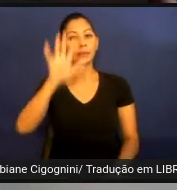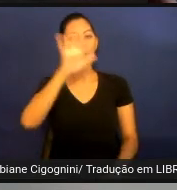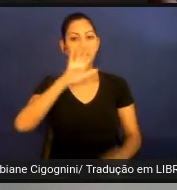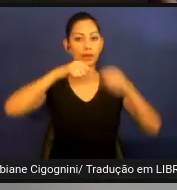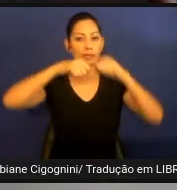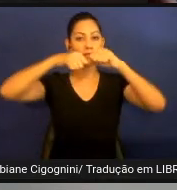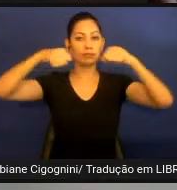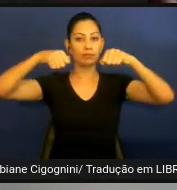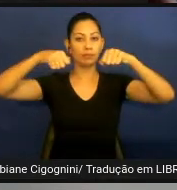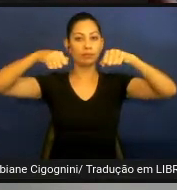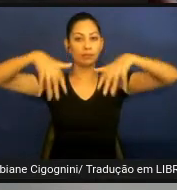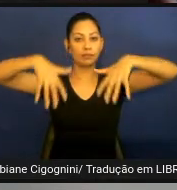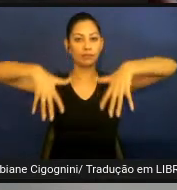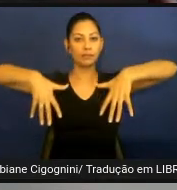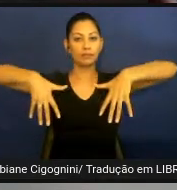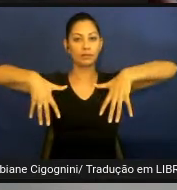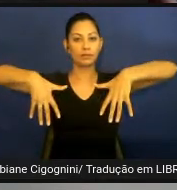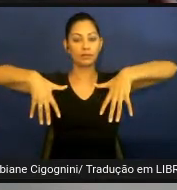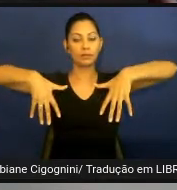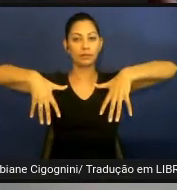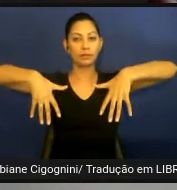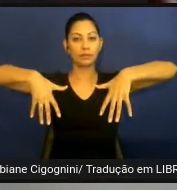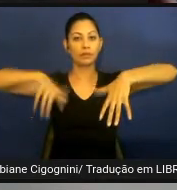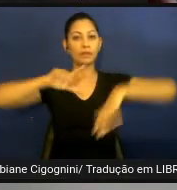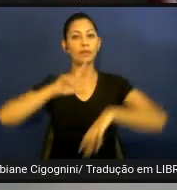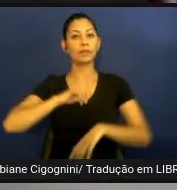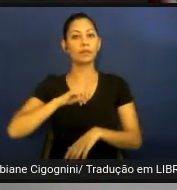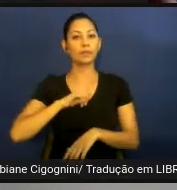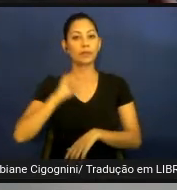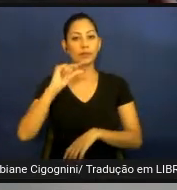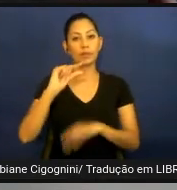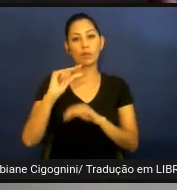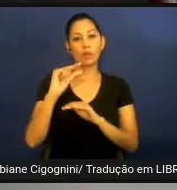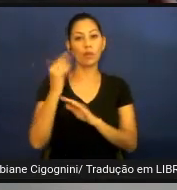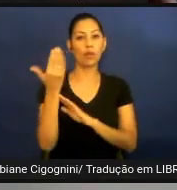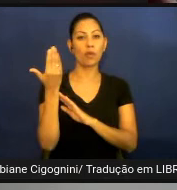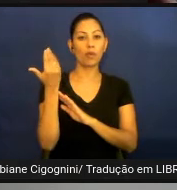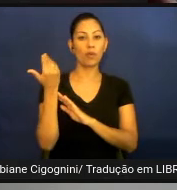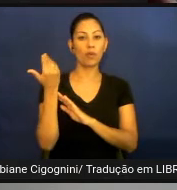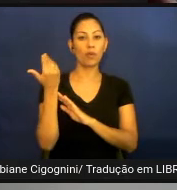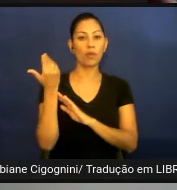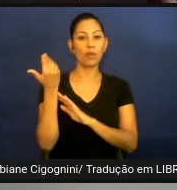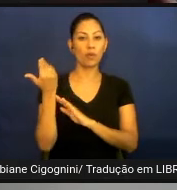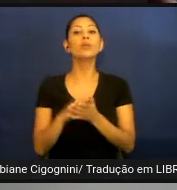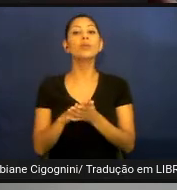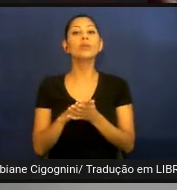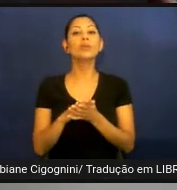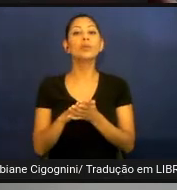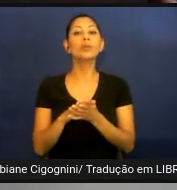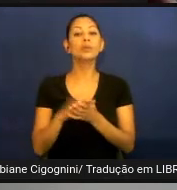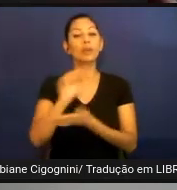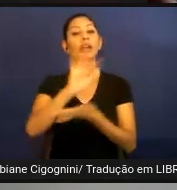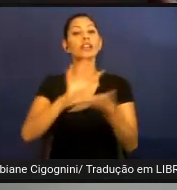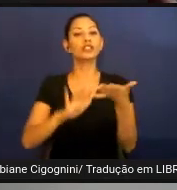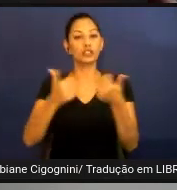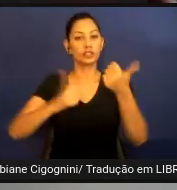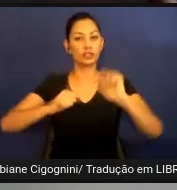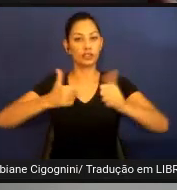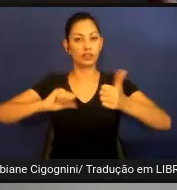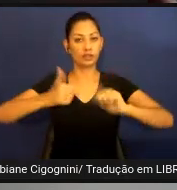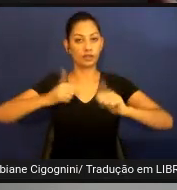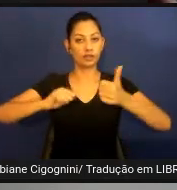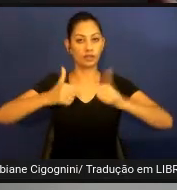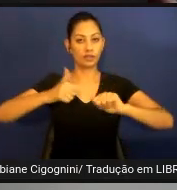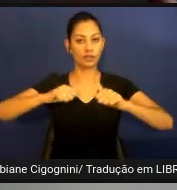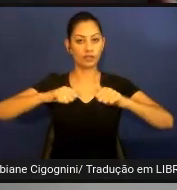um pouco antes da primeira atividade avaliativa, que